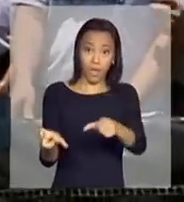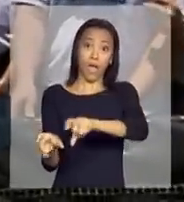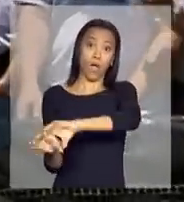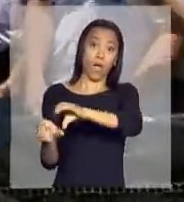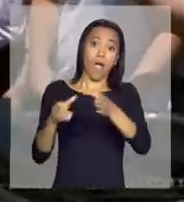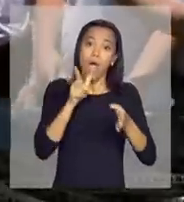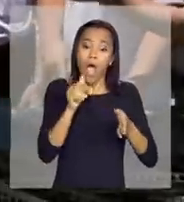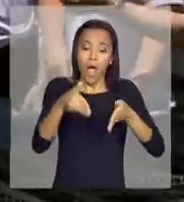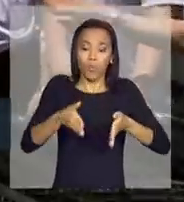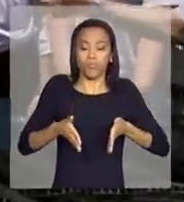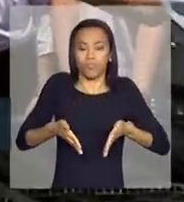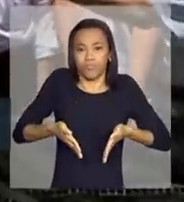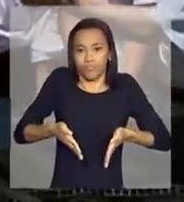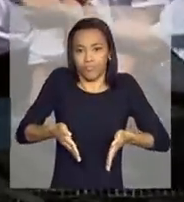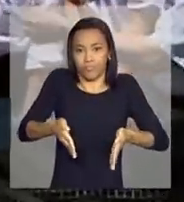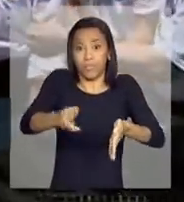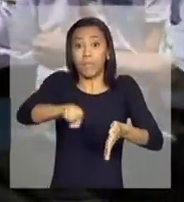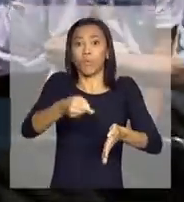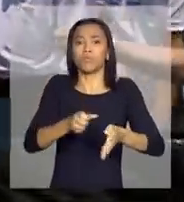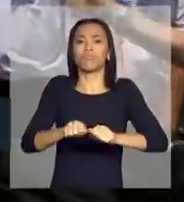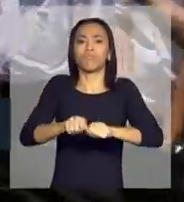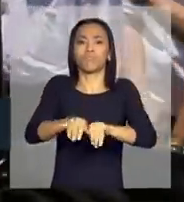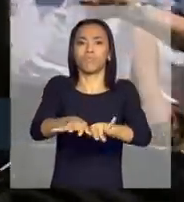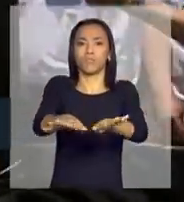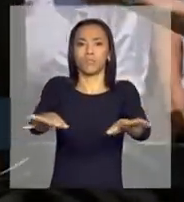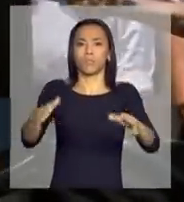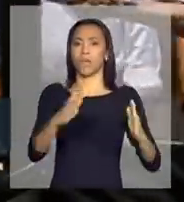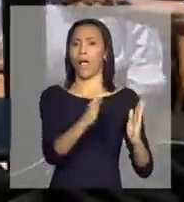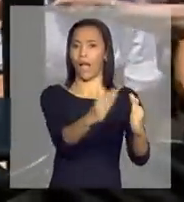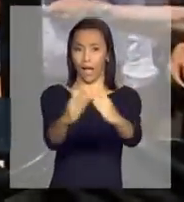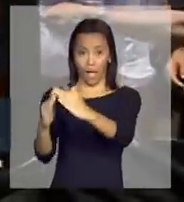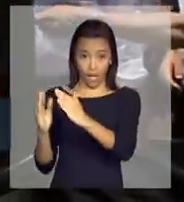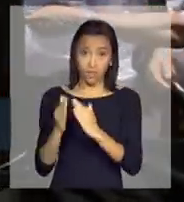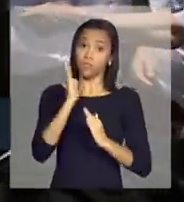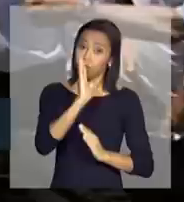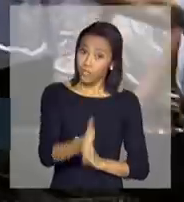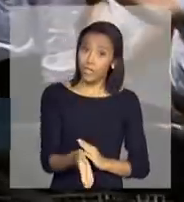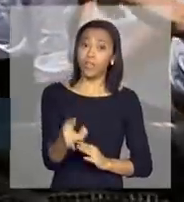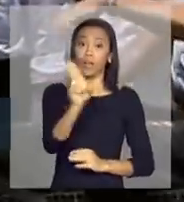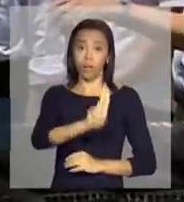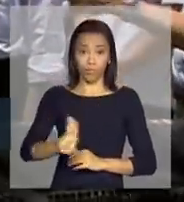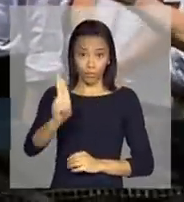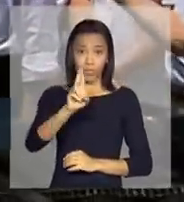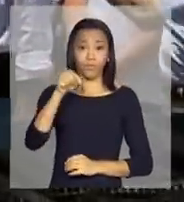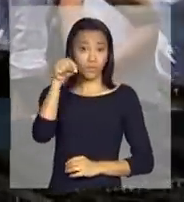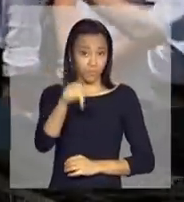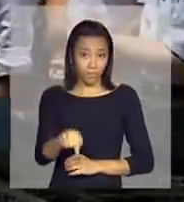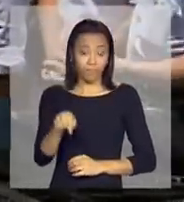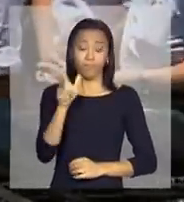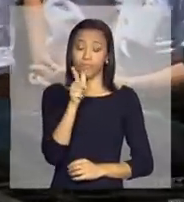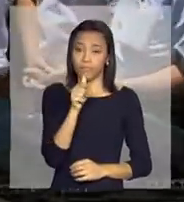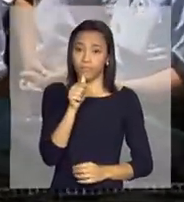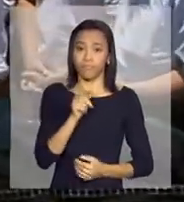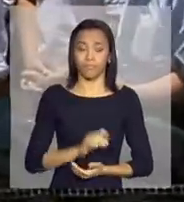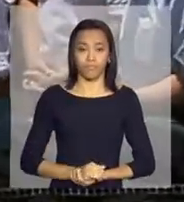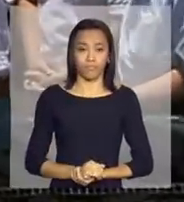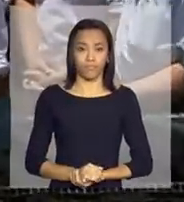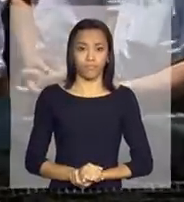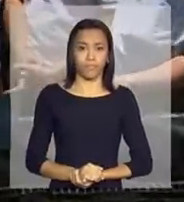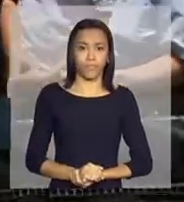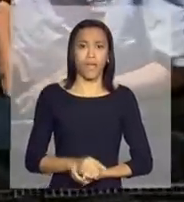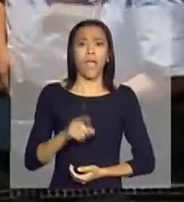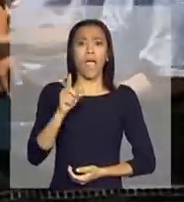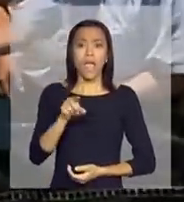casas e pequenas propriedades que estão já utilizando o sistema de irrigação. São